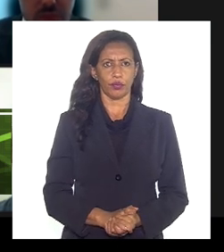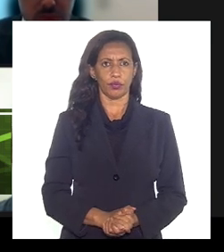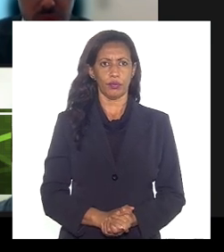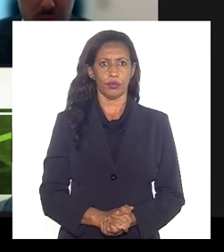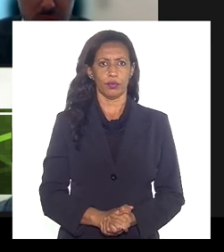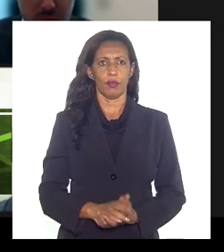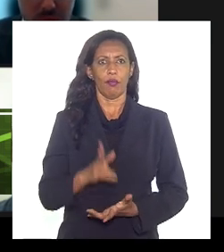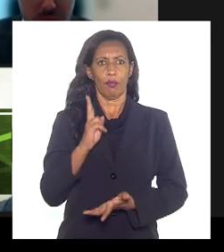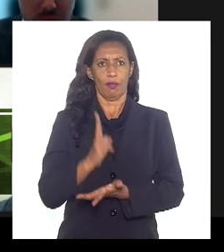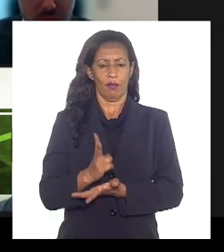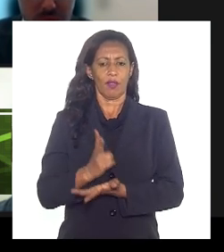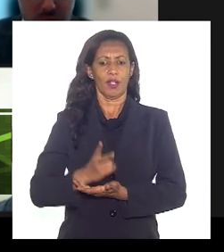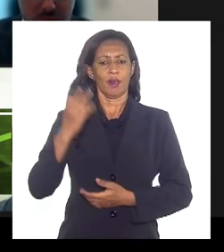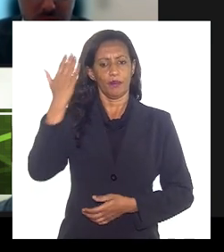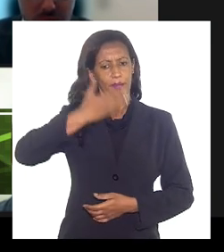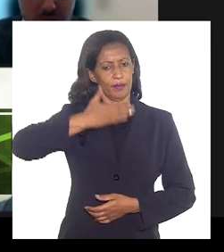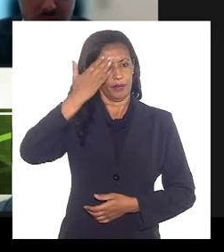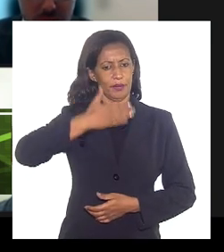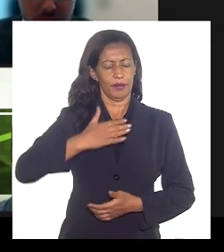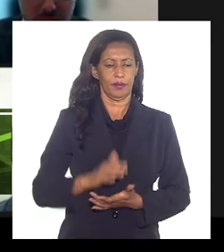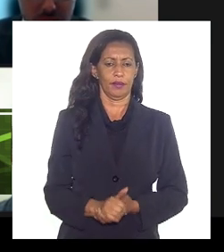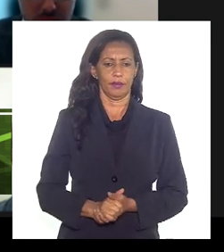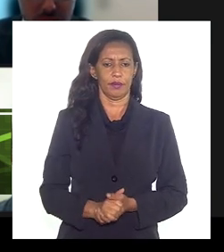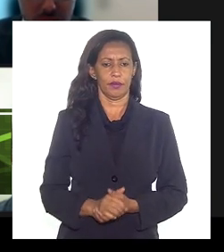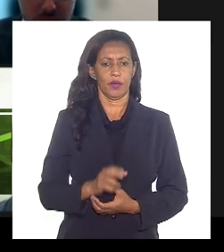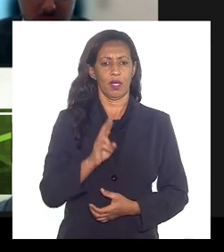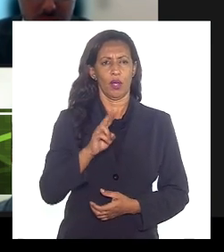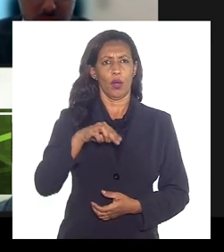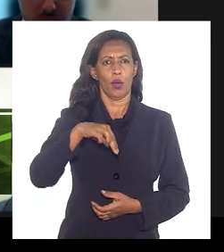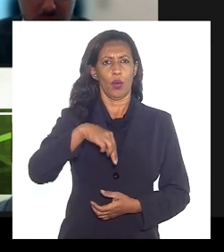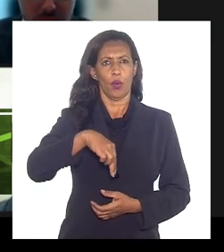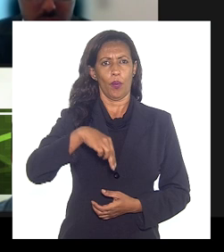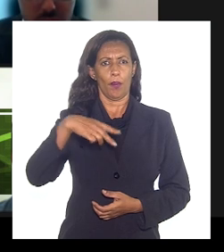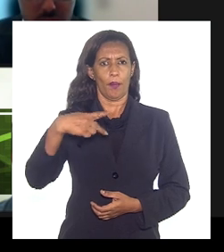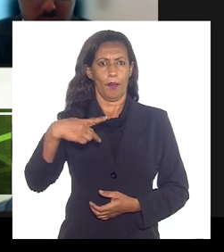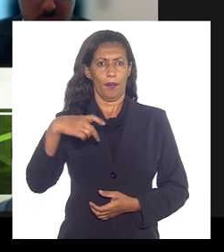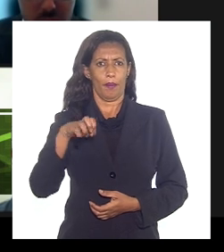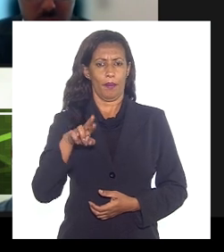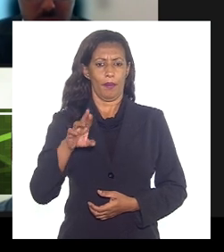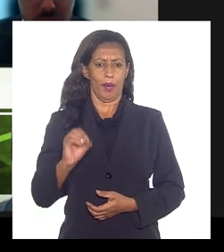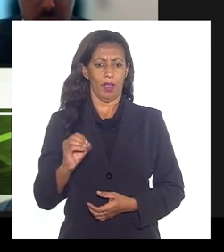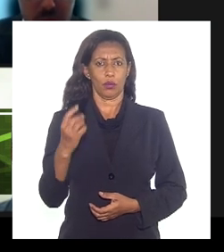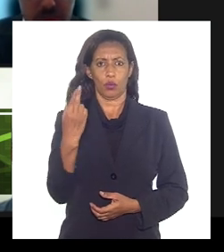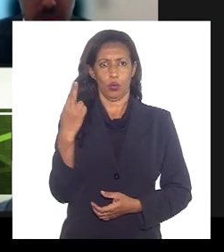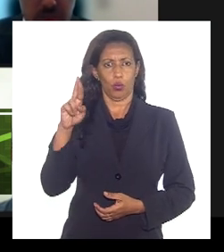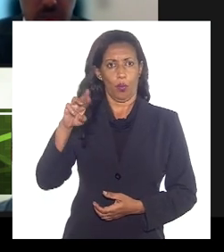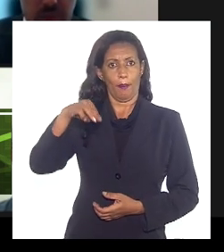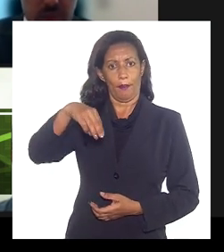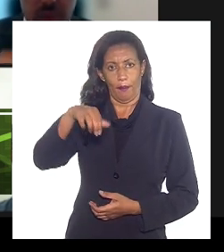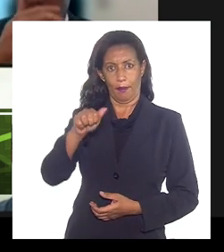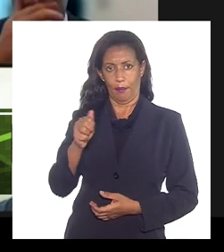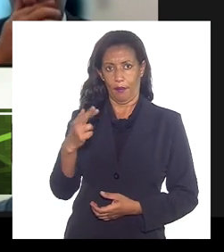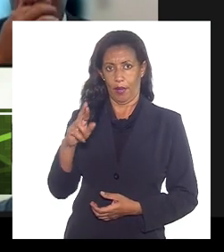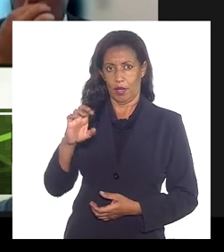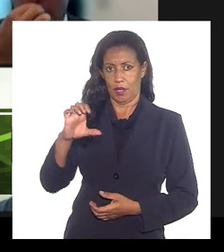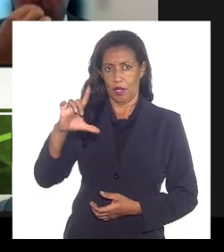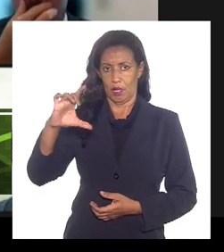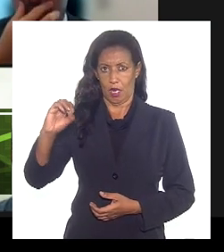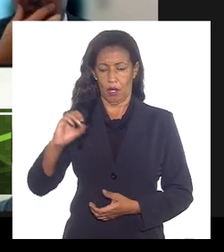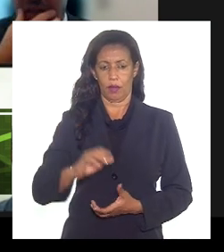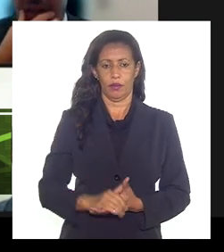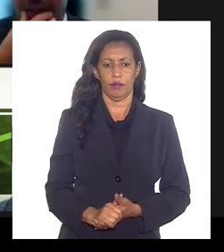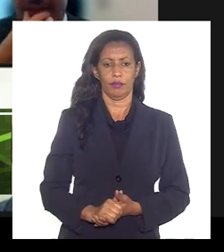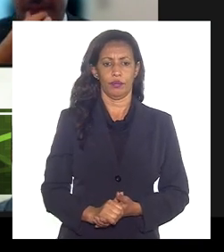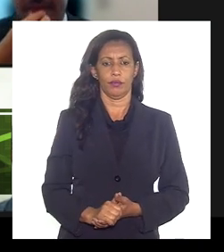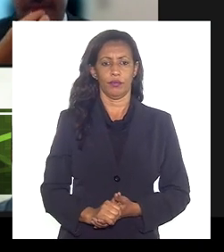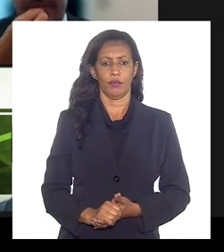ainda presente a ONPetro, através do doutor Marcelo, presente a